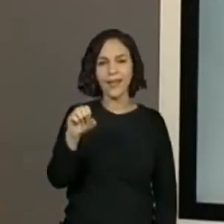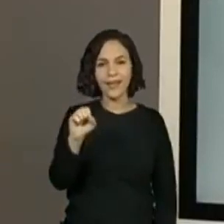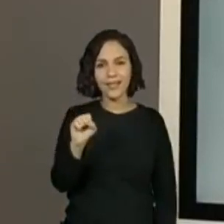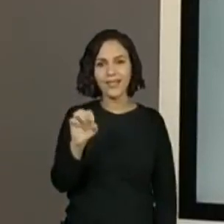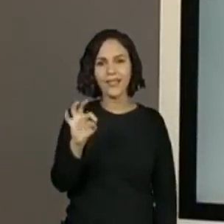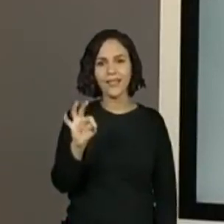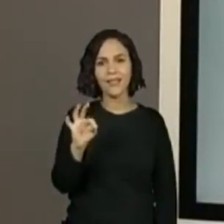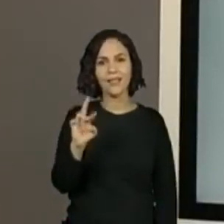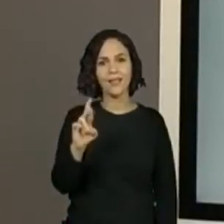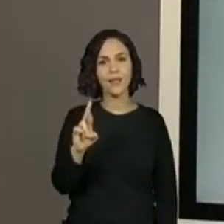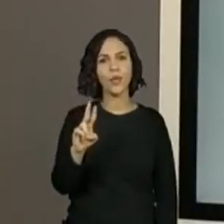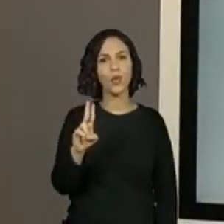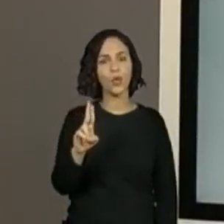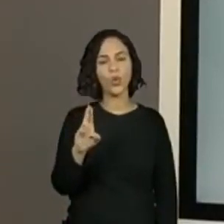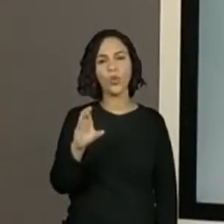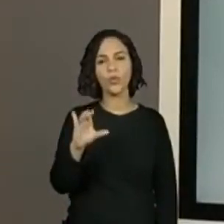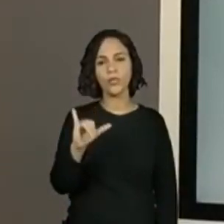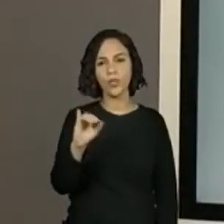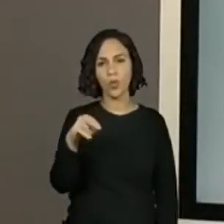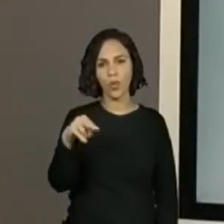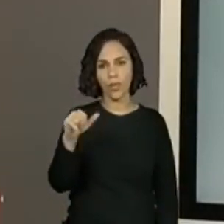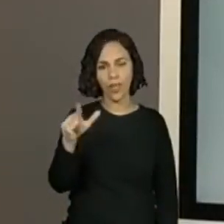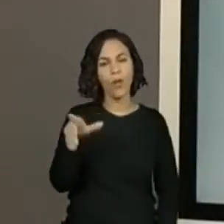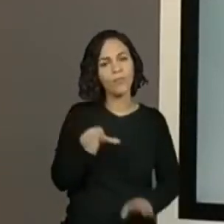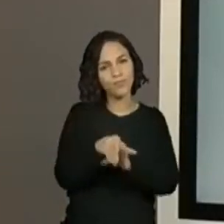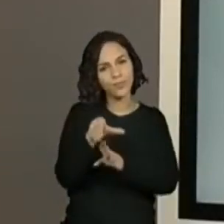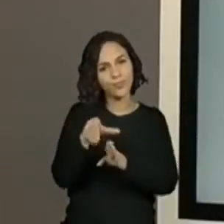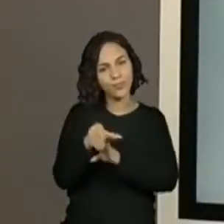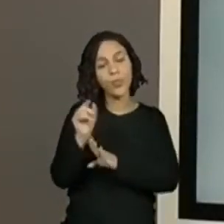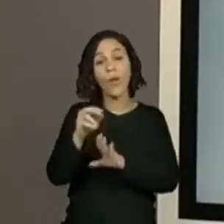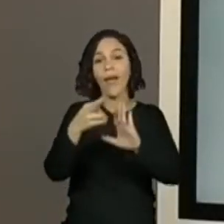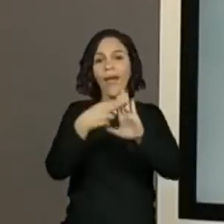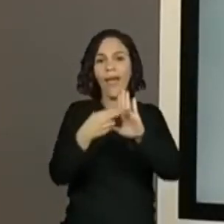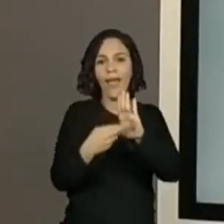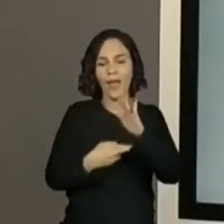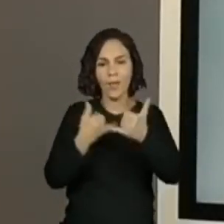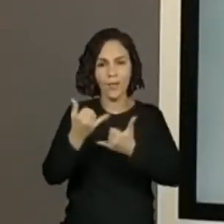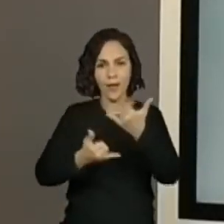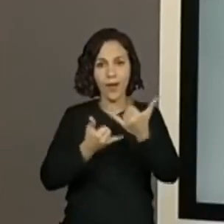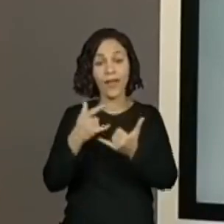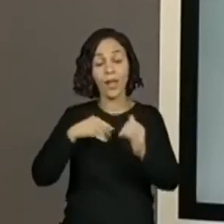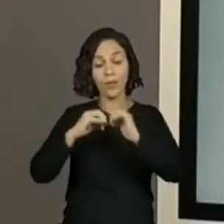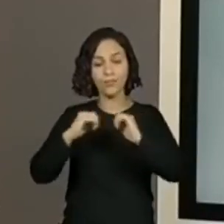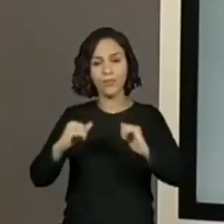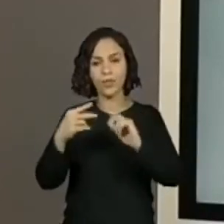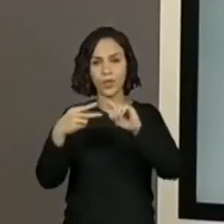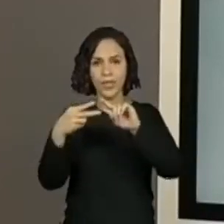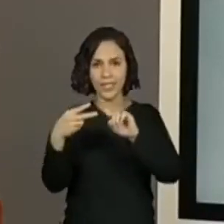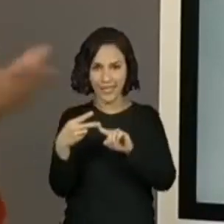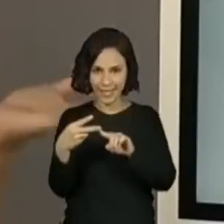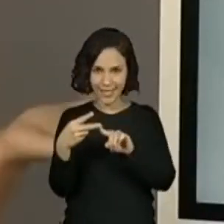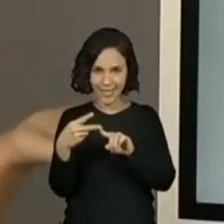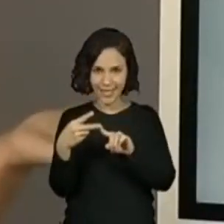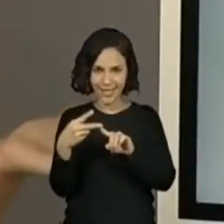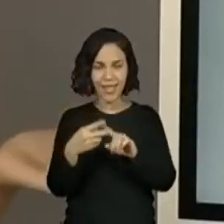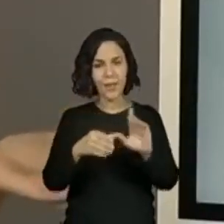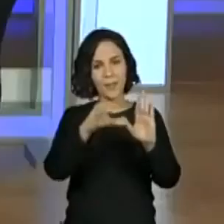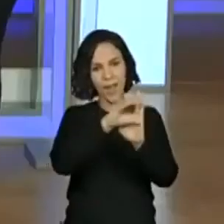texto que fala sobre regras de brincadeiras. Ele está organizado em duas partes. E ele tem a finalidade de?